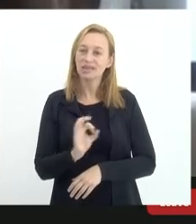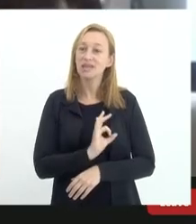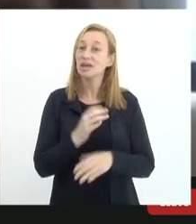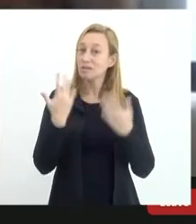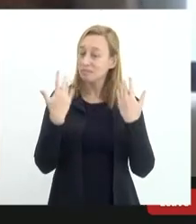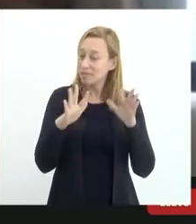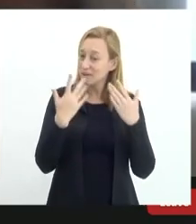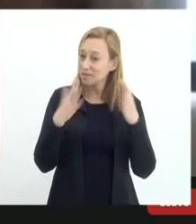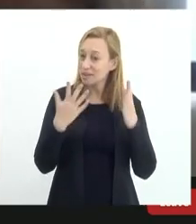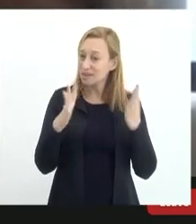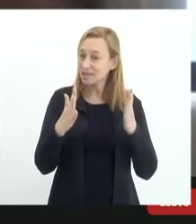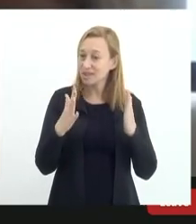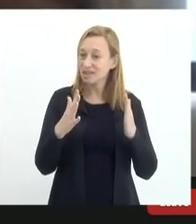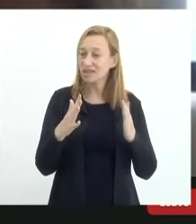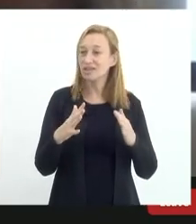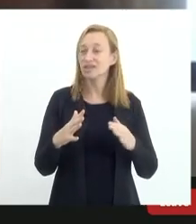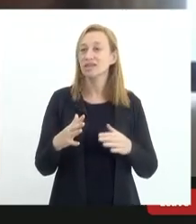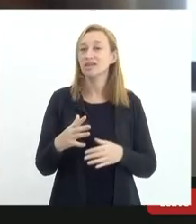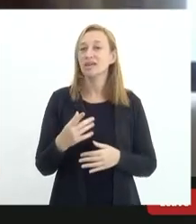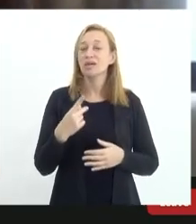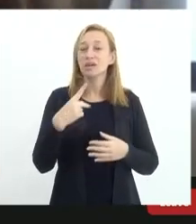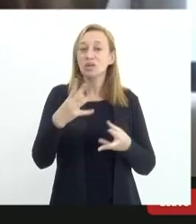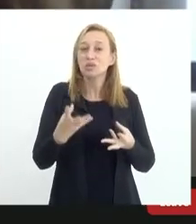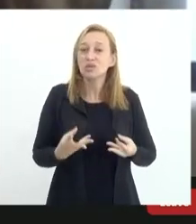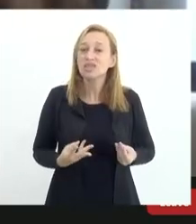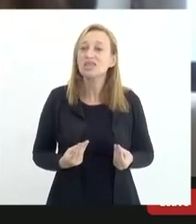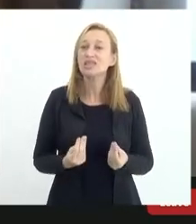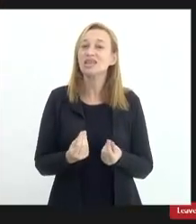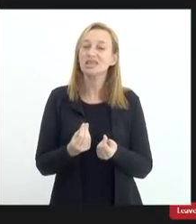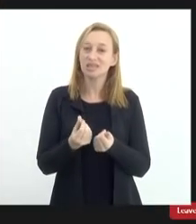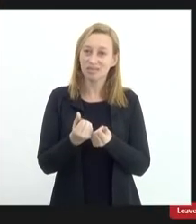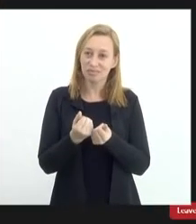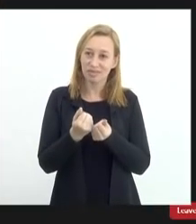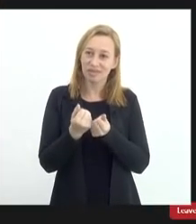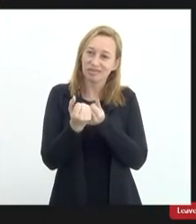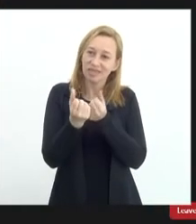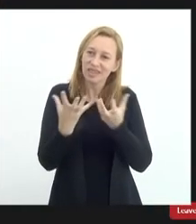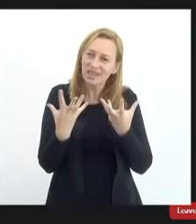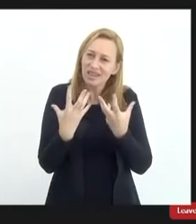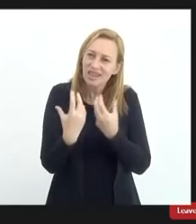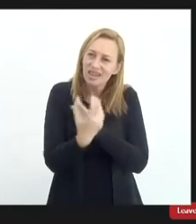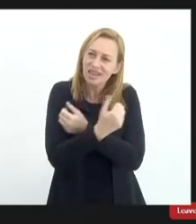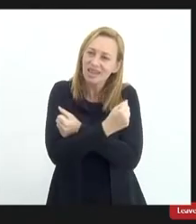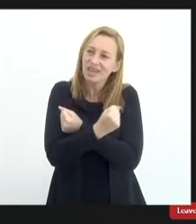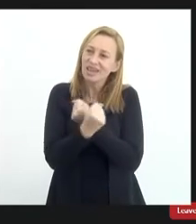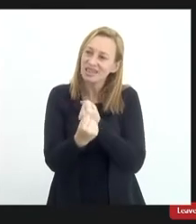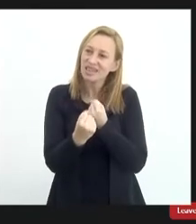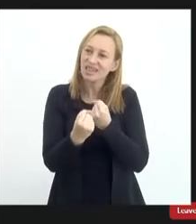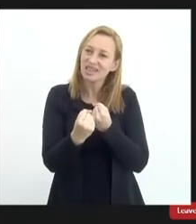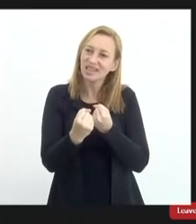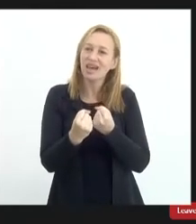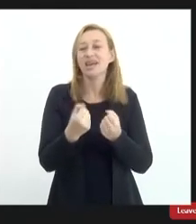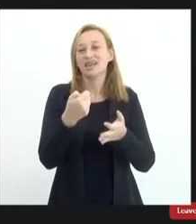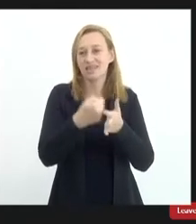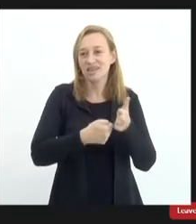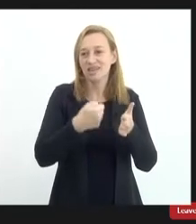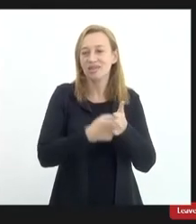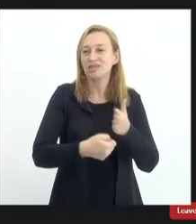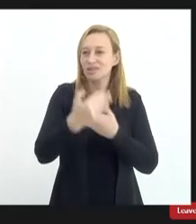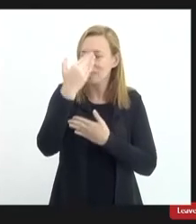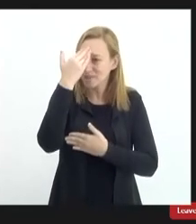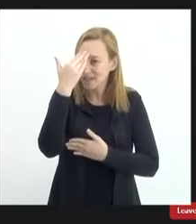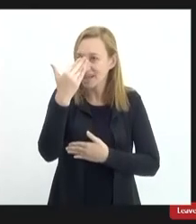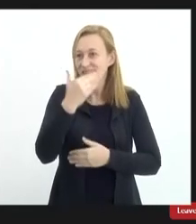parabenizá-la pela sua sensibilidade e abraçar essas causas tá muito